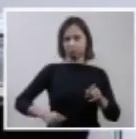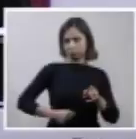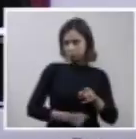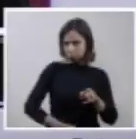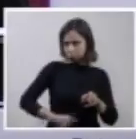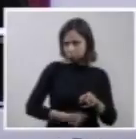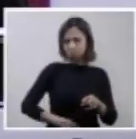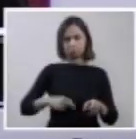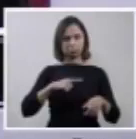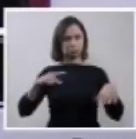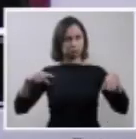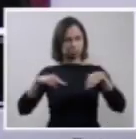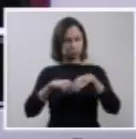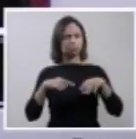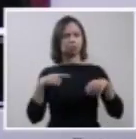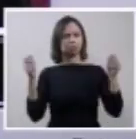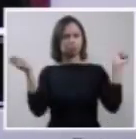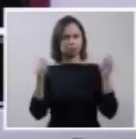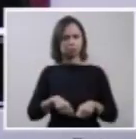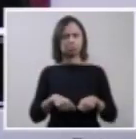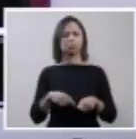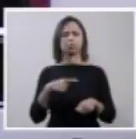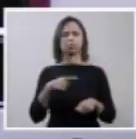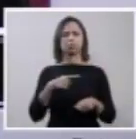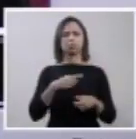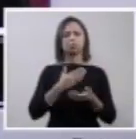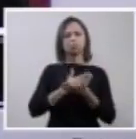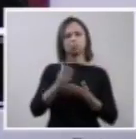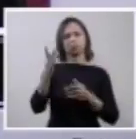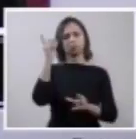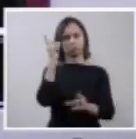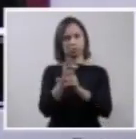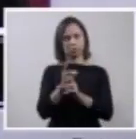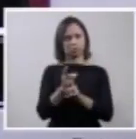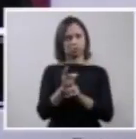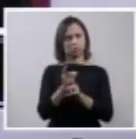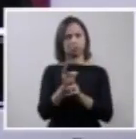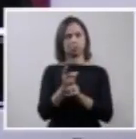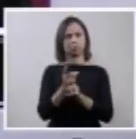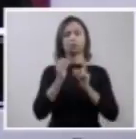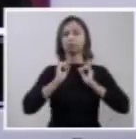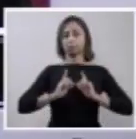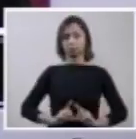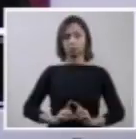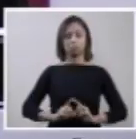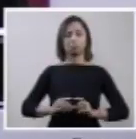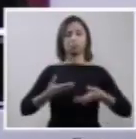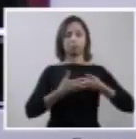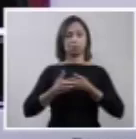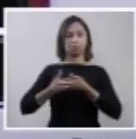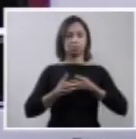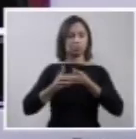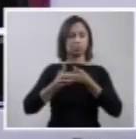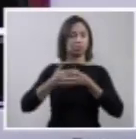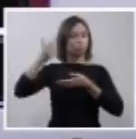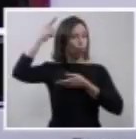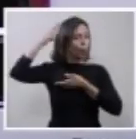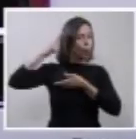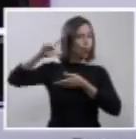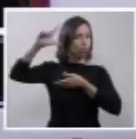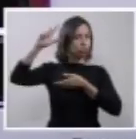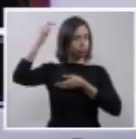no primeiro de anencefalia, e que esse procedimento